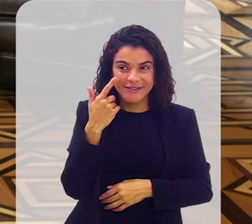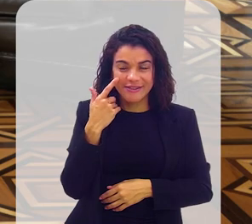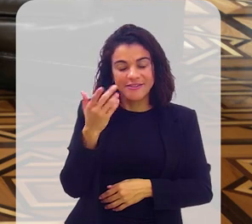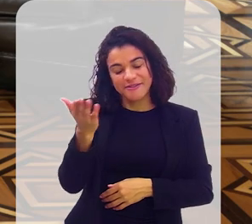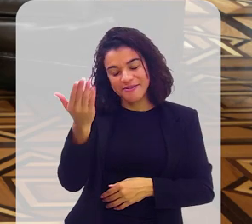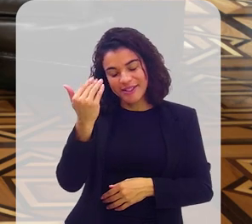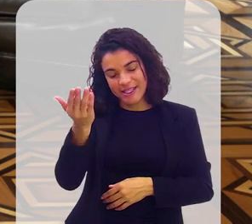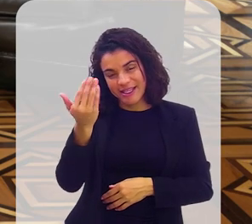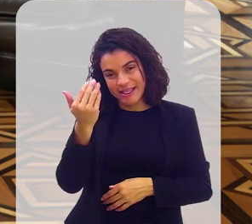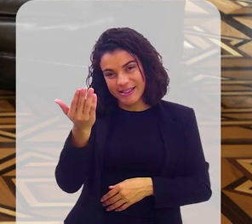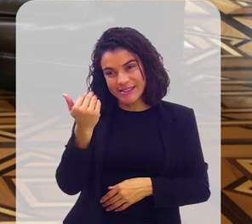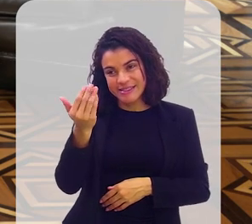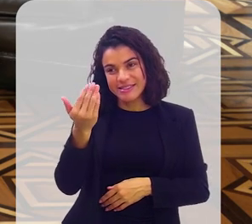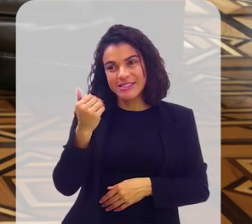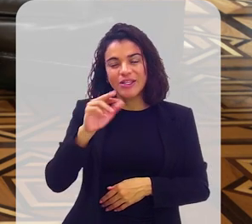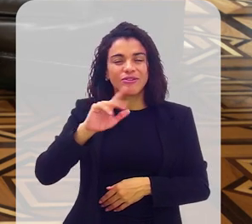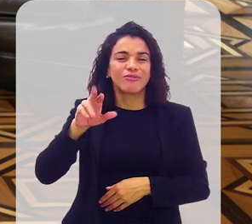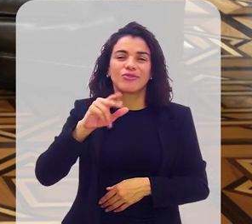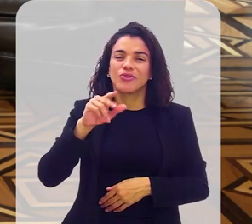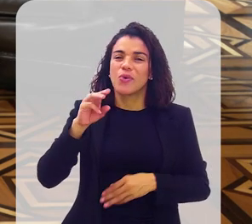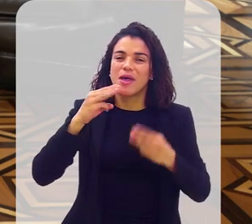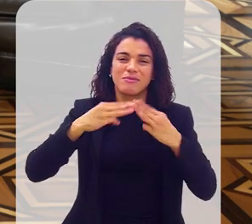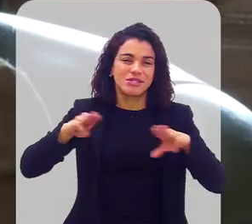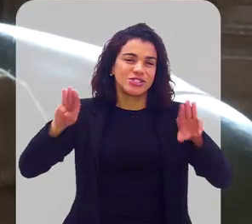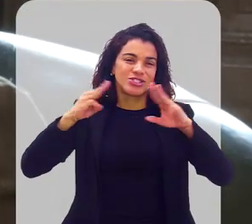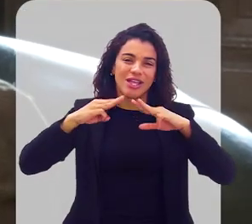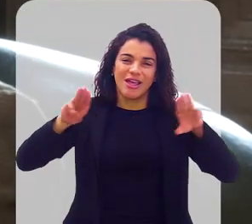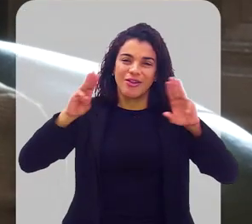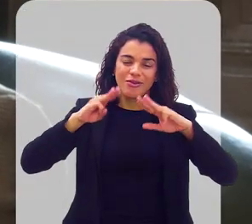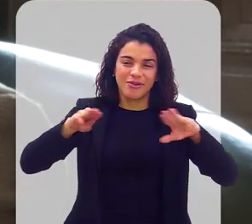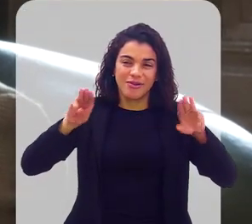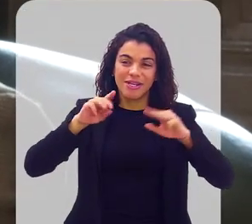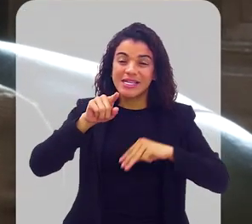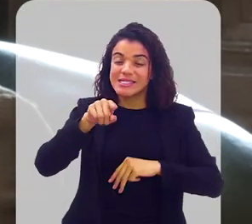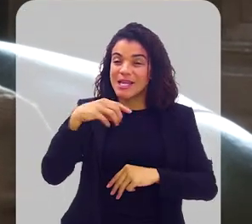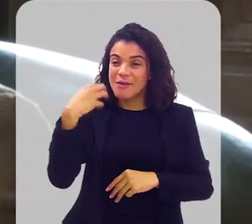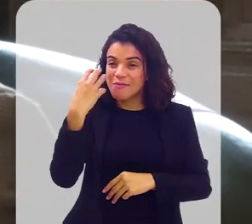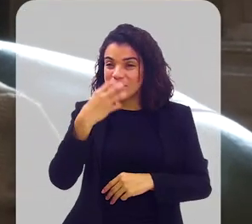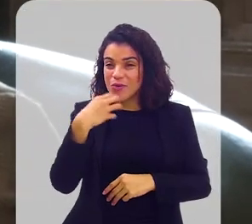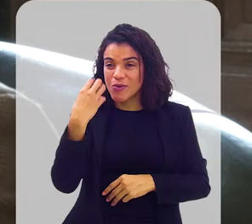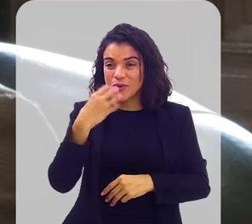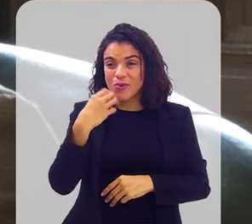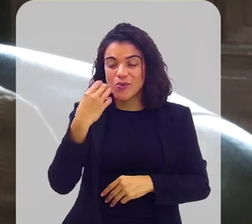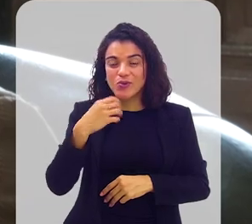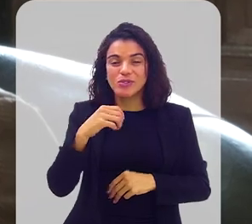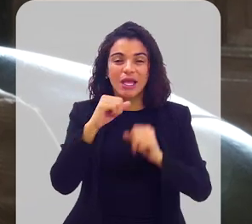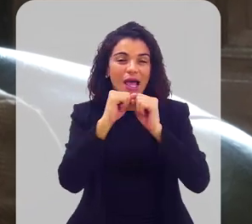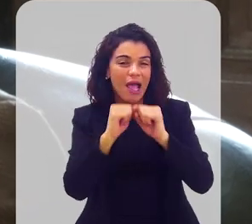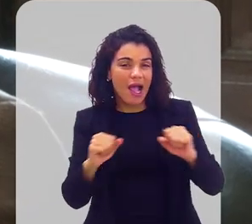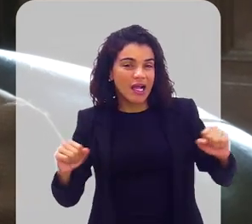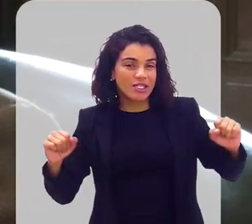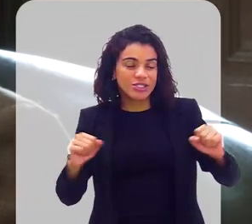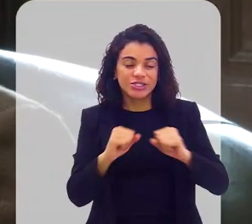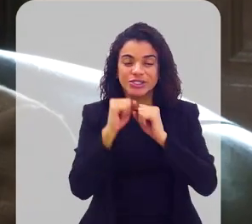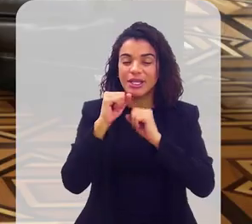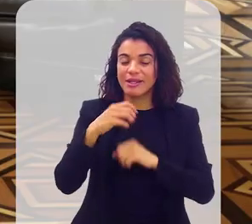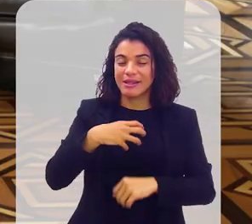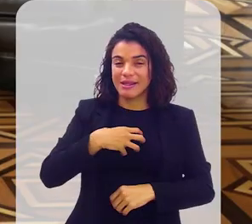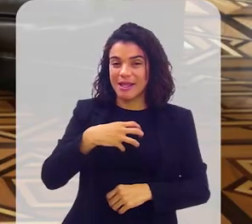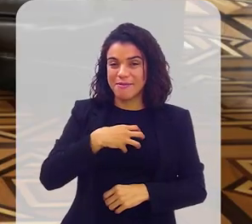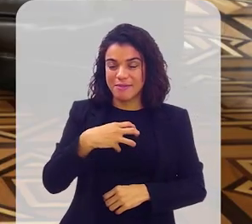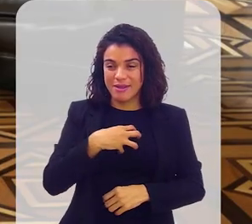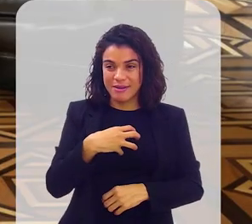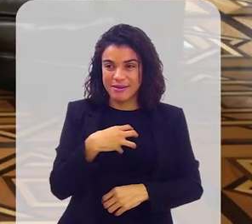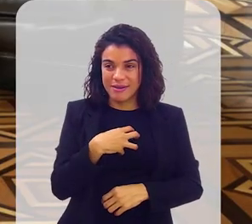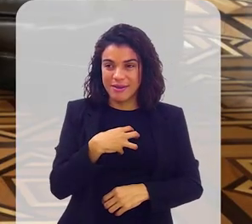Vem cá, beterraba. Isso não é ministério, não, beterraba. Isso é música axé da Bahia. Porque não sei se você sabe,